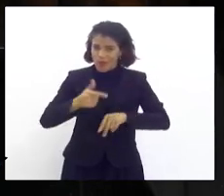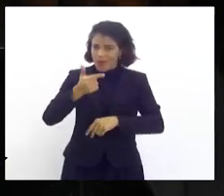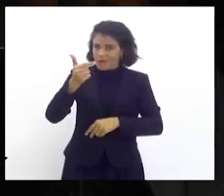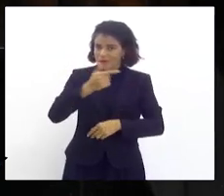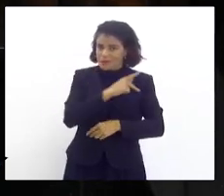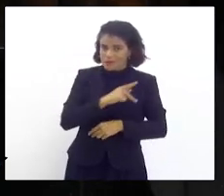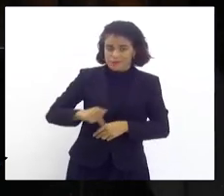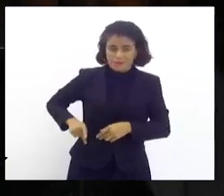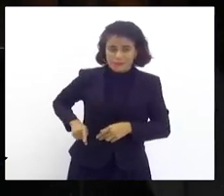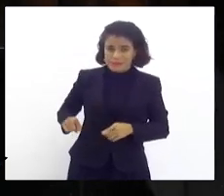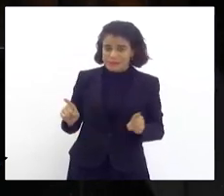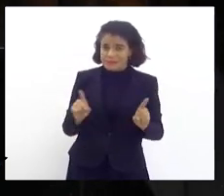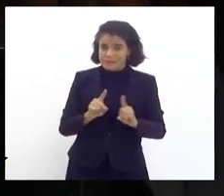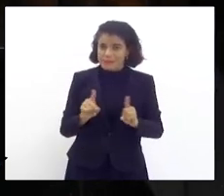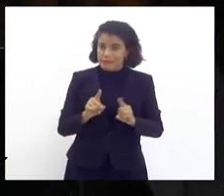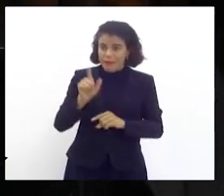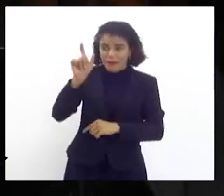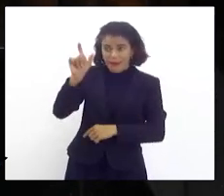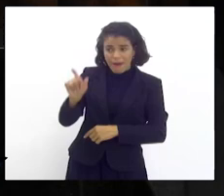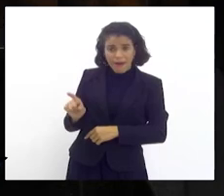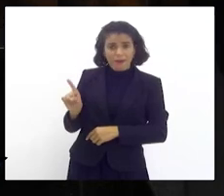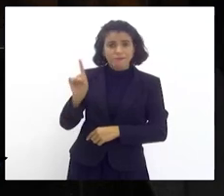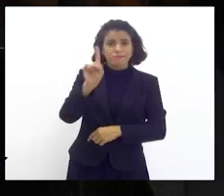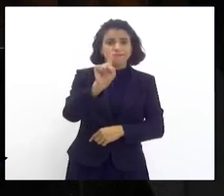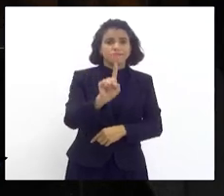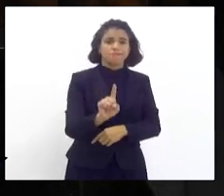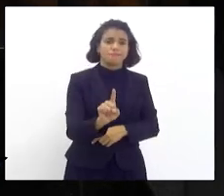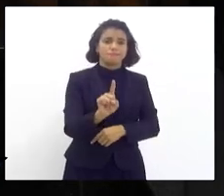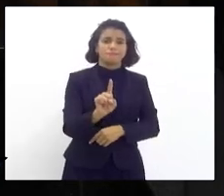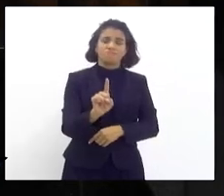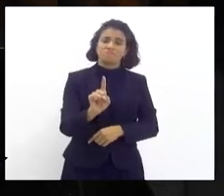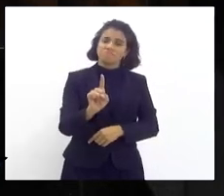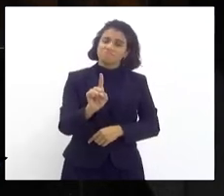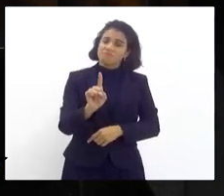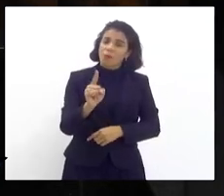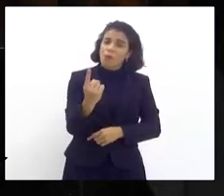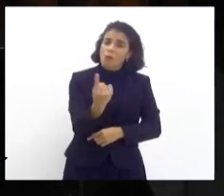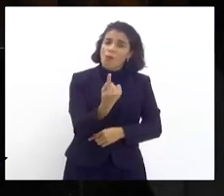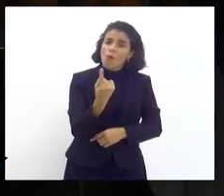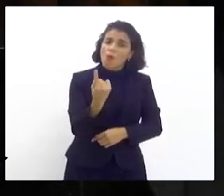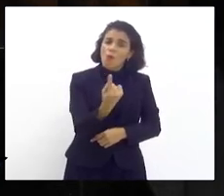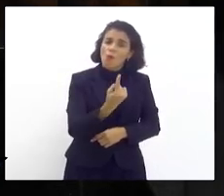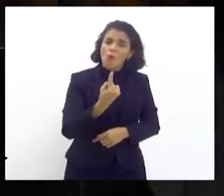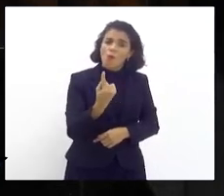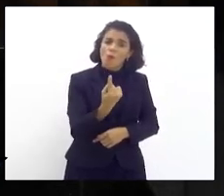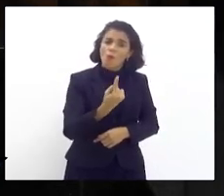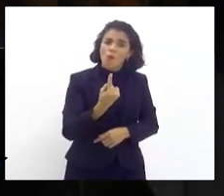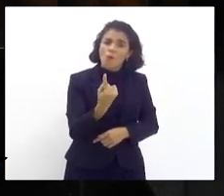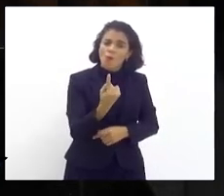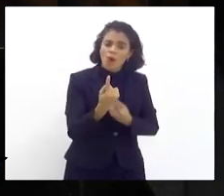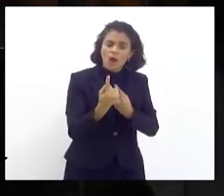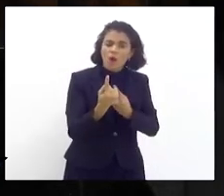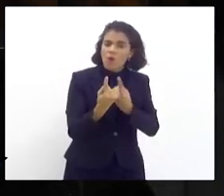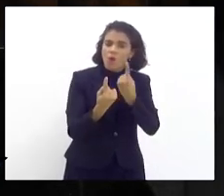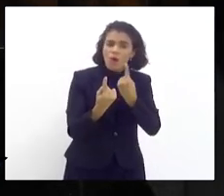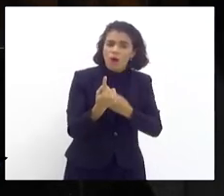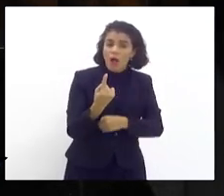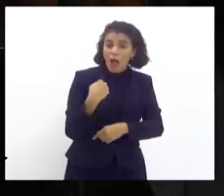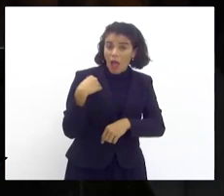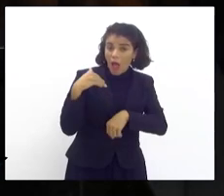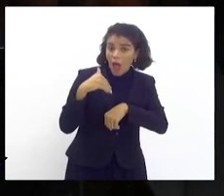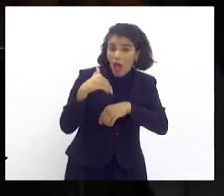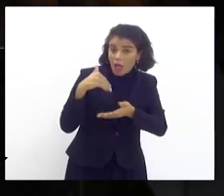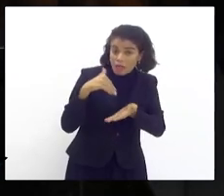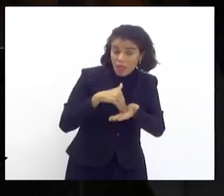e ela estava lá solitariamente. Pelo menos, até eu sair,